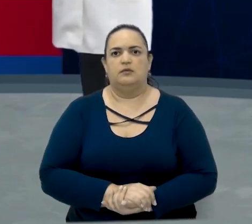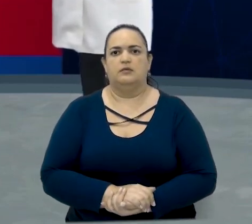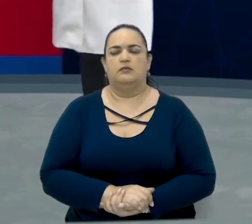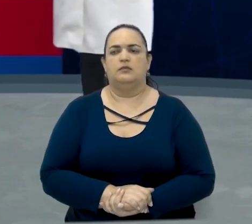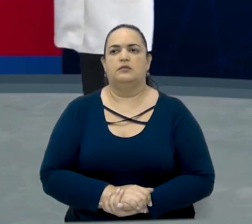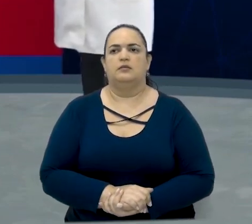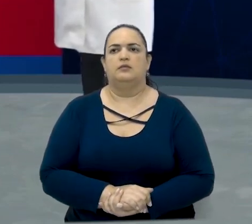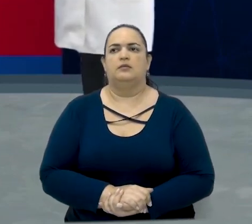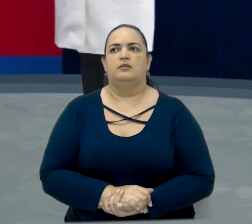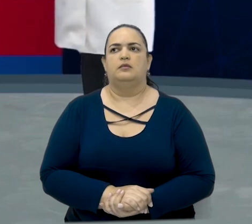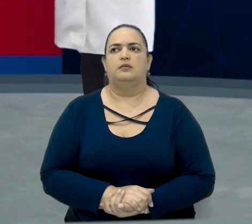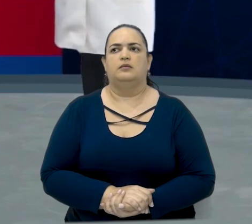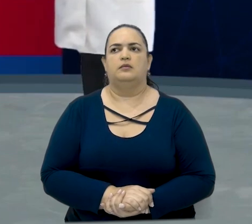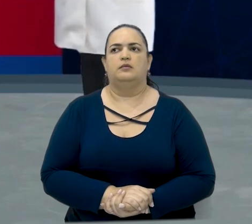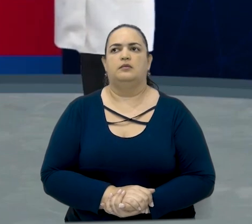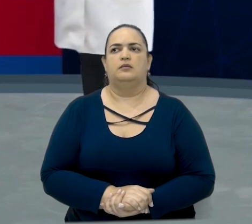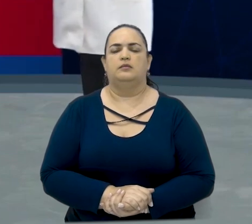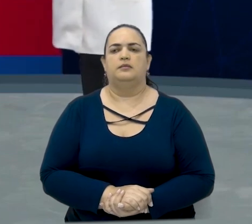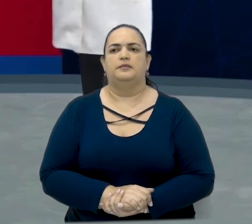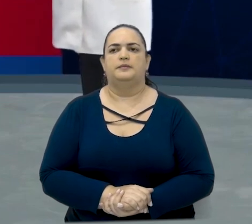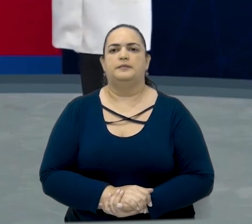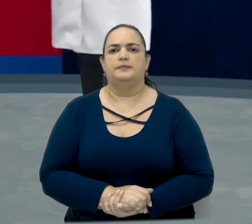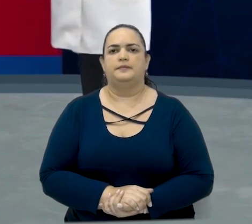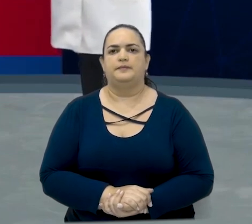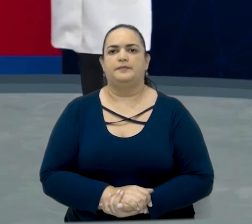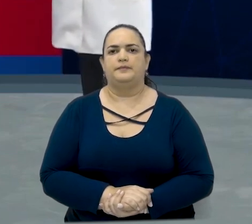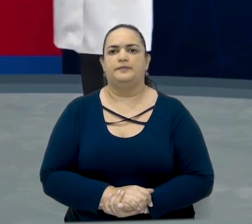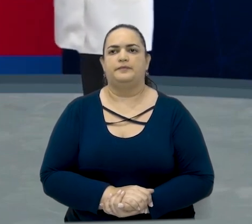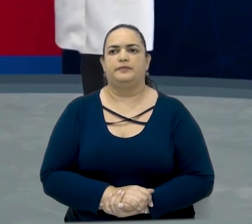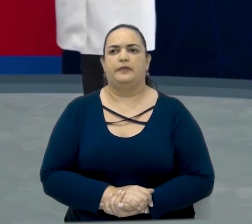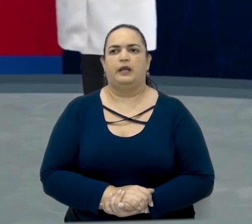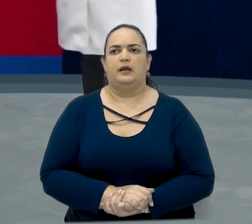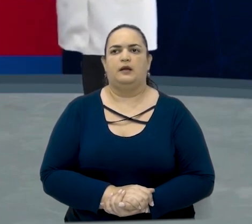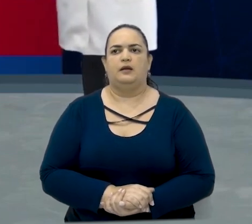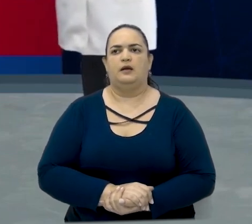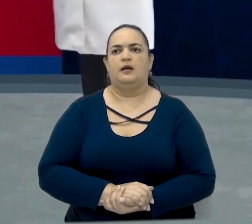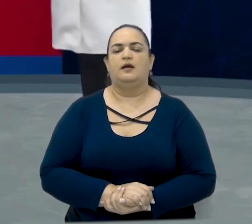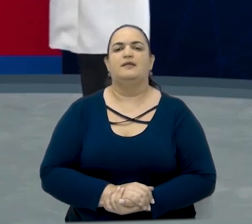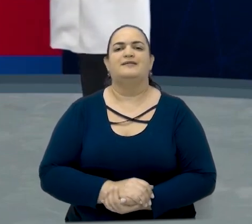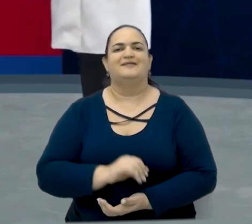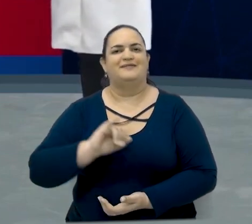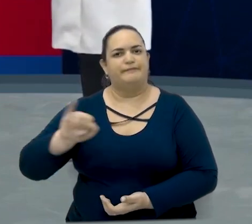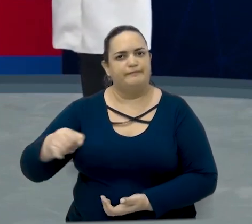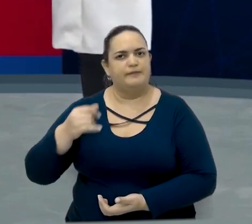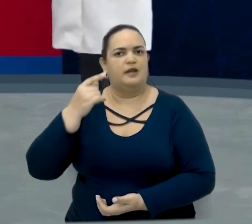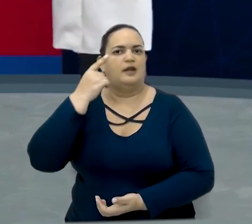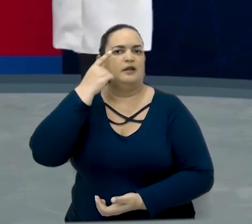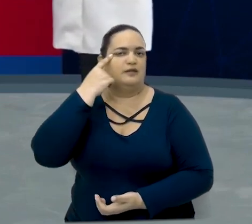Eu... I... Junto com... Am... Certo? Eu sou... Japanese. Japonês. Então...